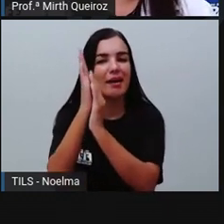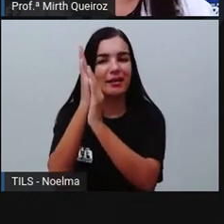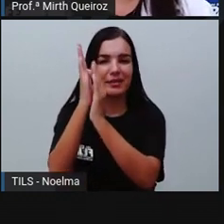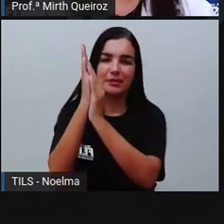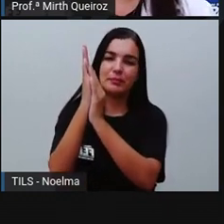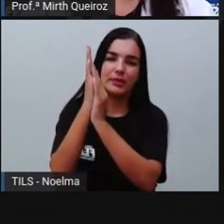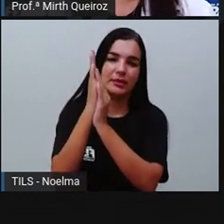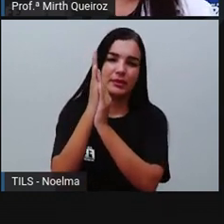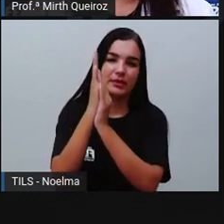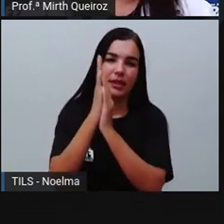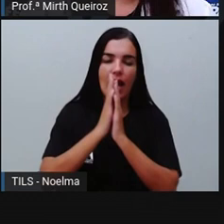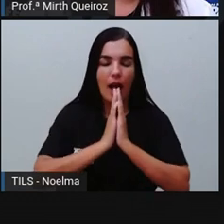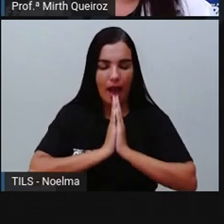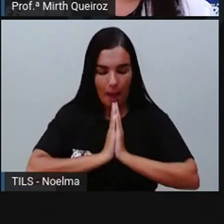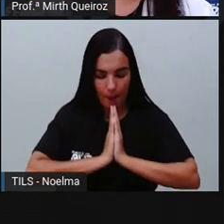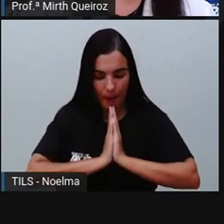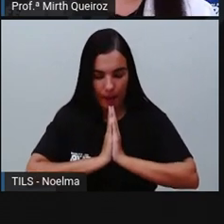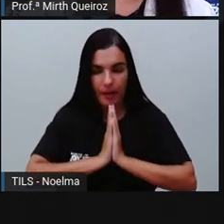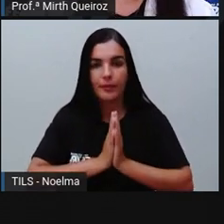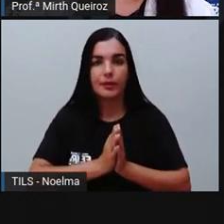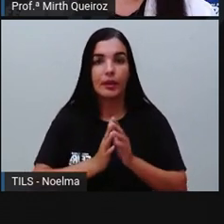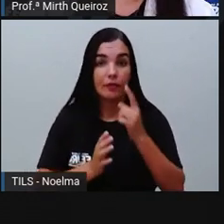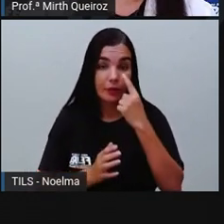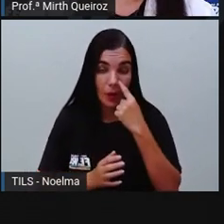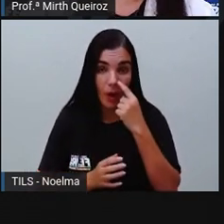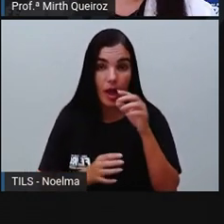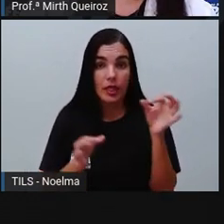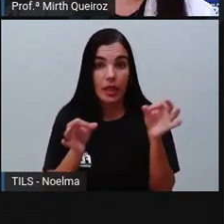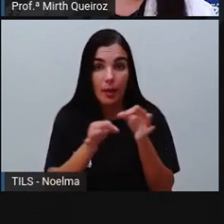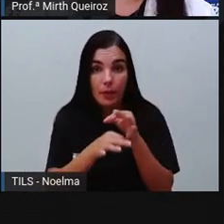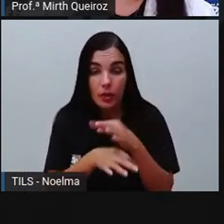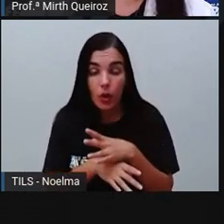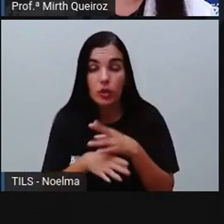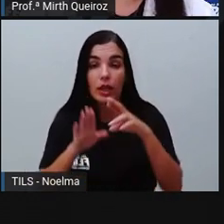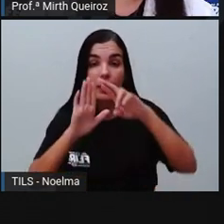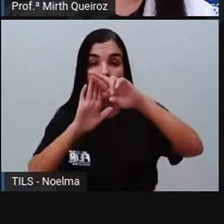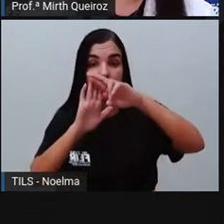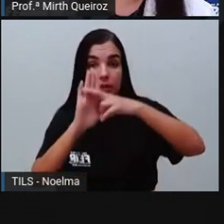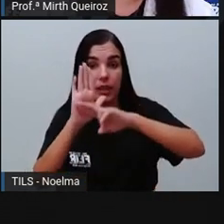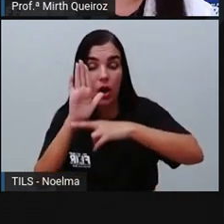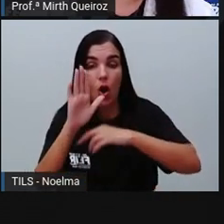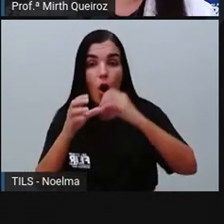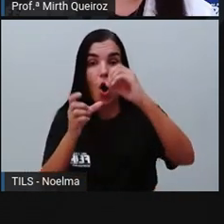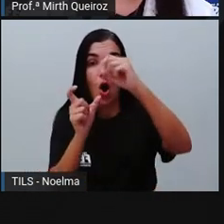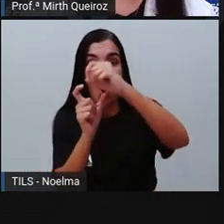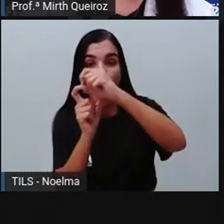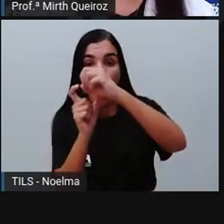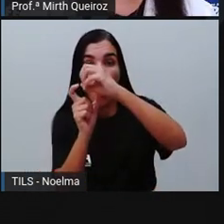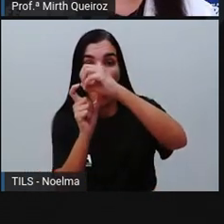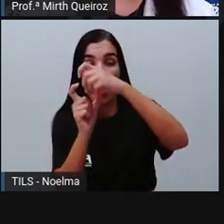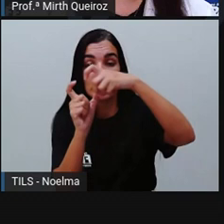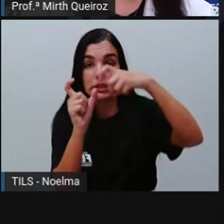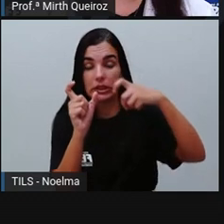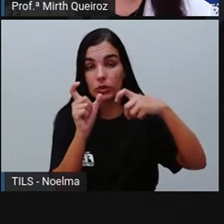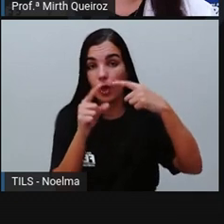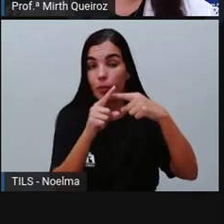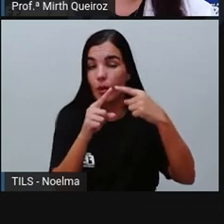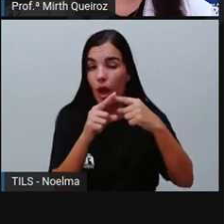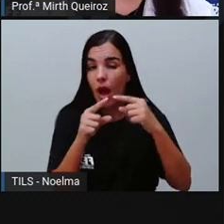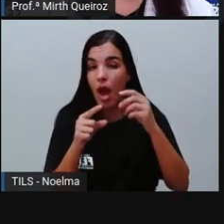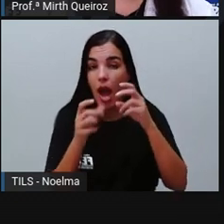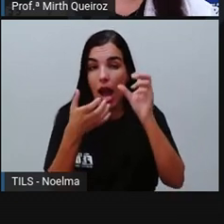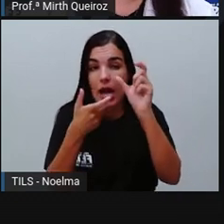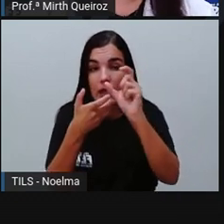também, parabéns. Todas essas palavras são palavras oxítonas, onde a sílaba mais